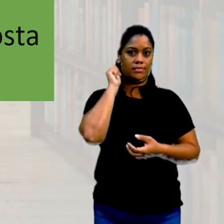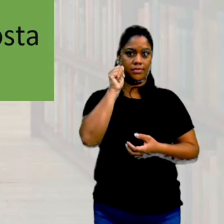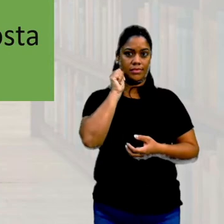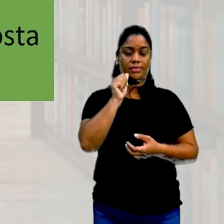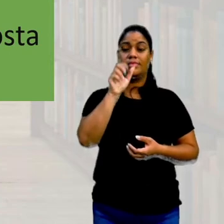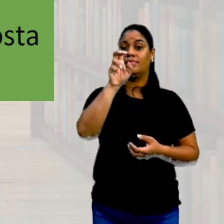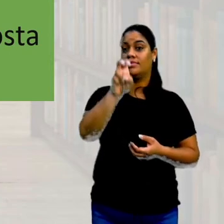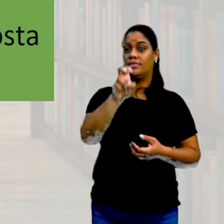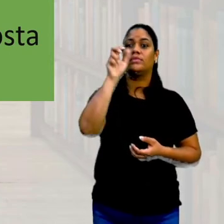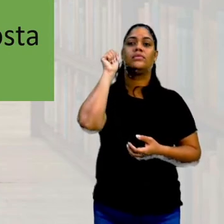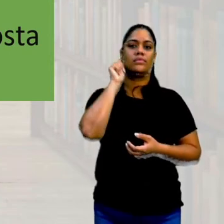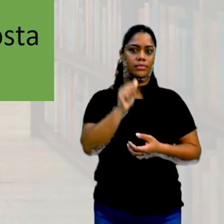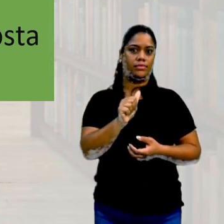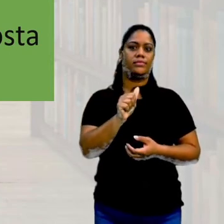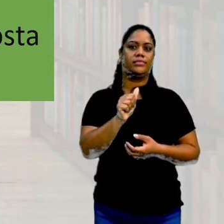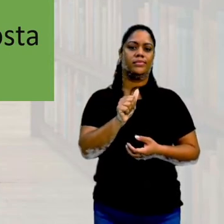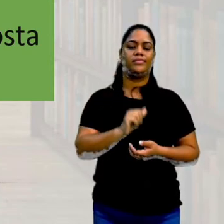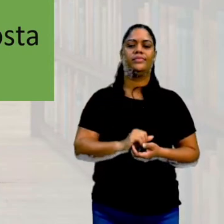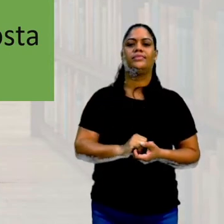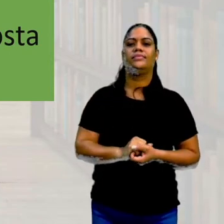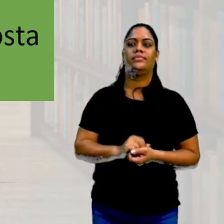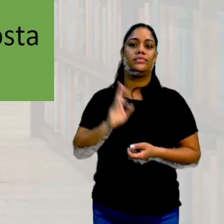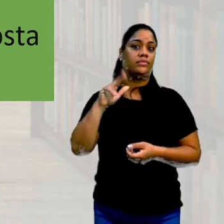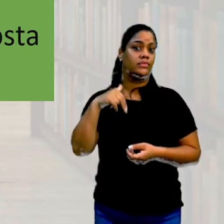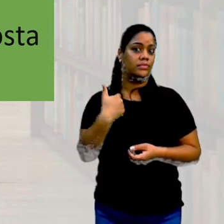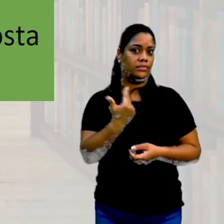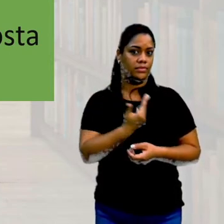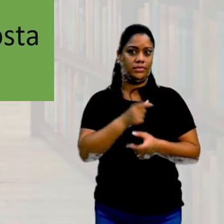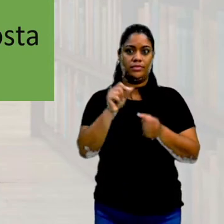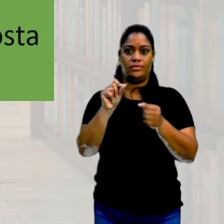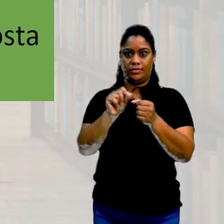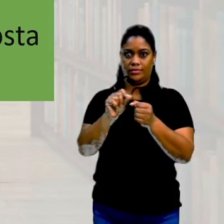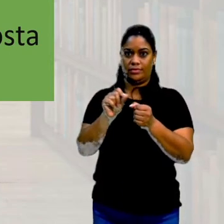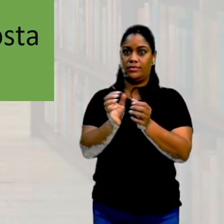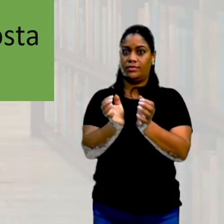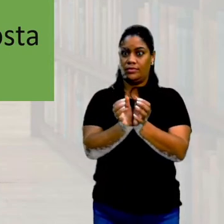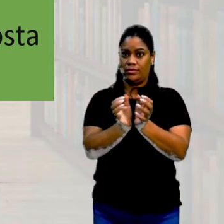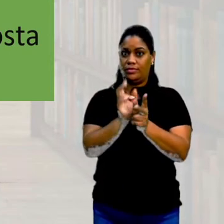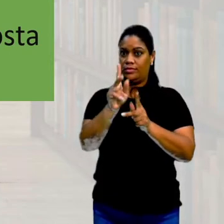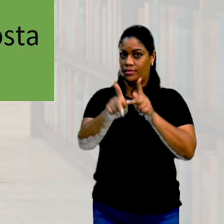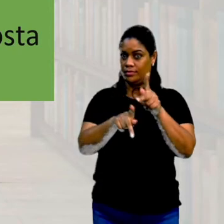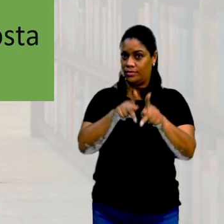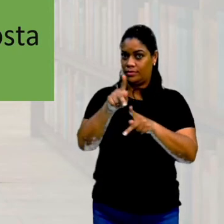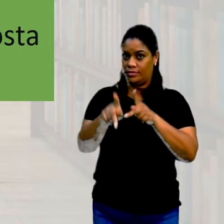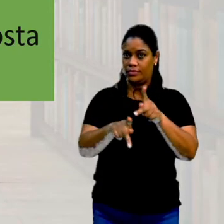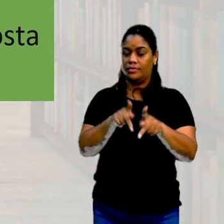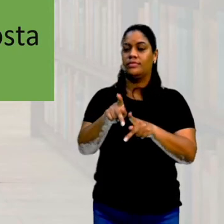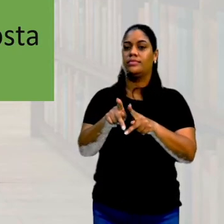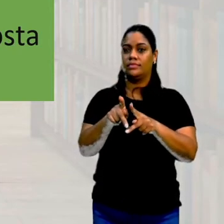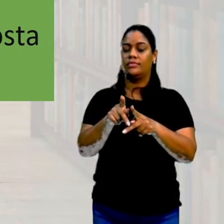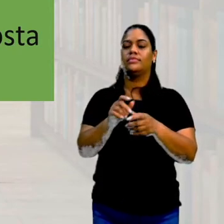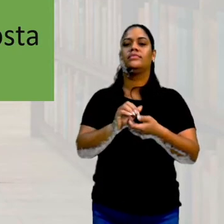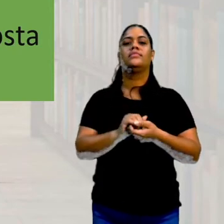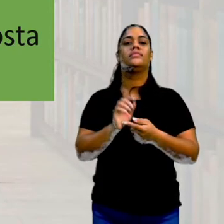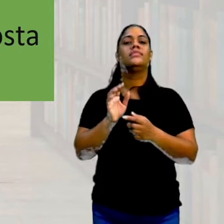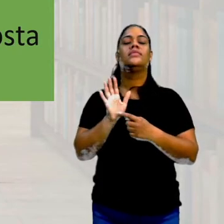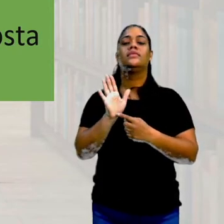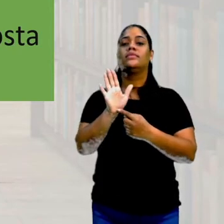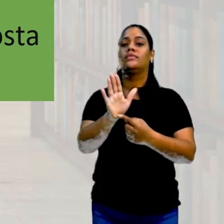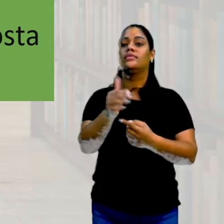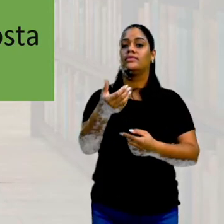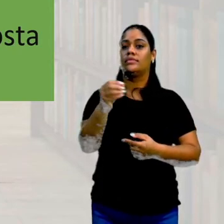ser 5 mulheres. Está bem? Então, a gente, para formar a nossa pesquisa, dá uma amostra de 10%.